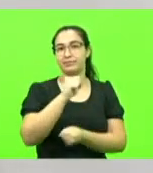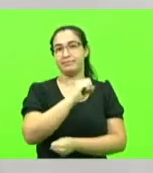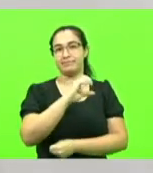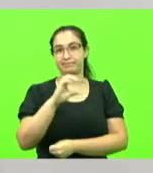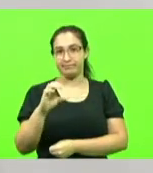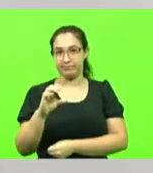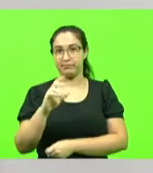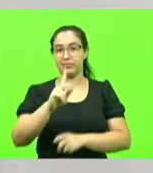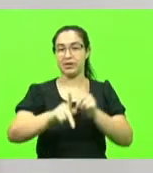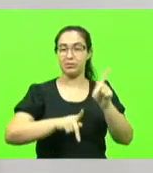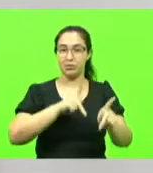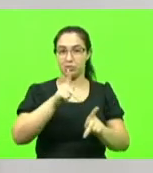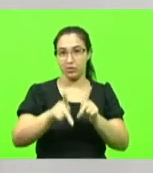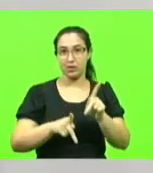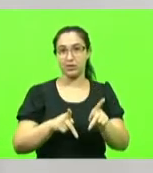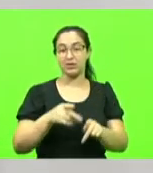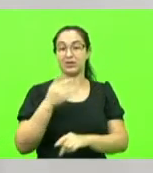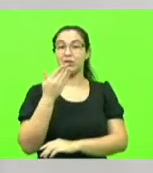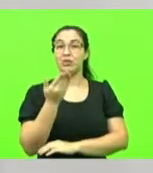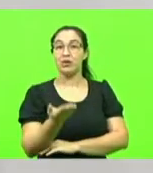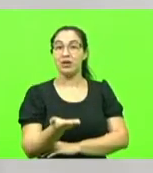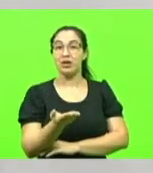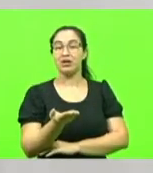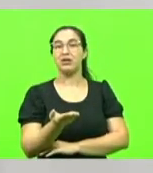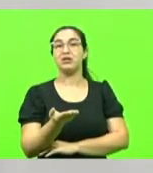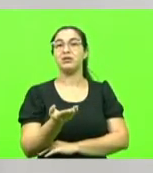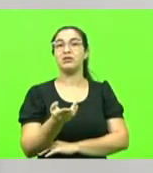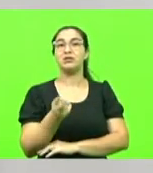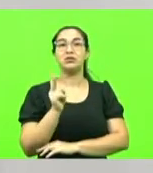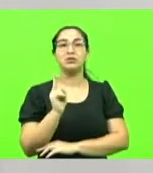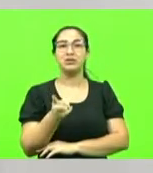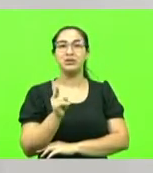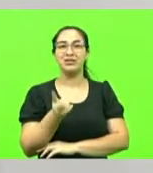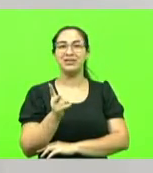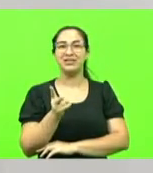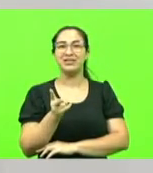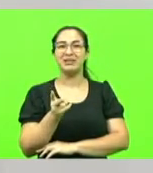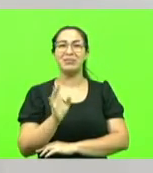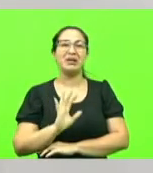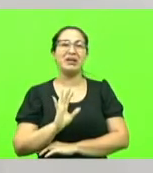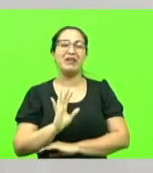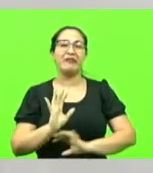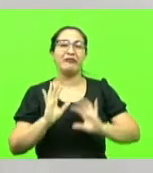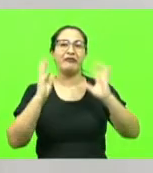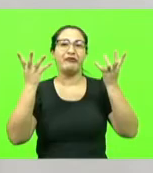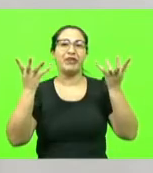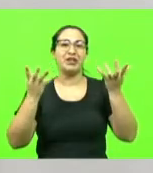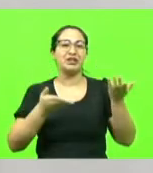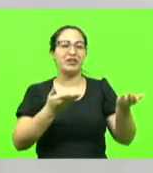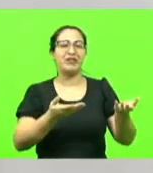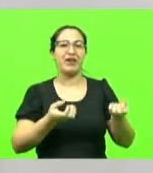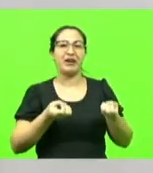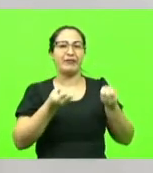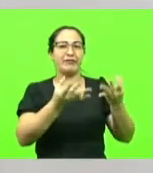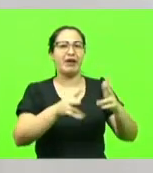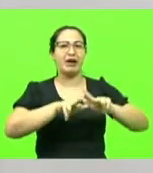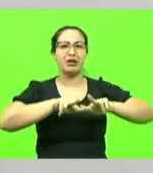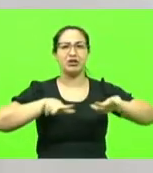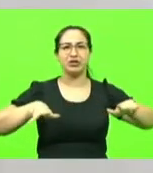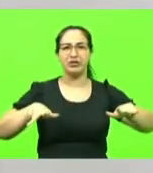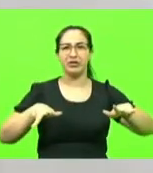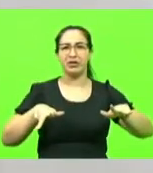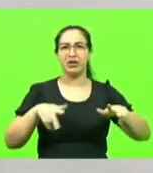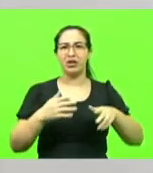são, como eu falei, aqueles que entram na festa com o refrigerante, com a carne, com a comida, com a sobremesa e ficam com o osso.